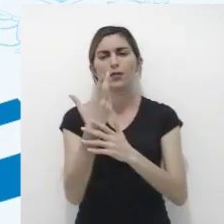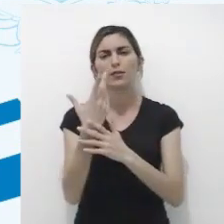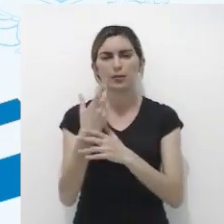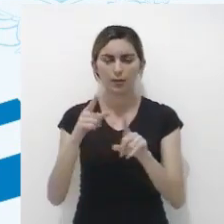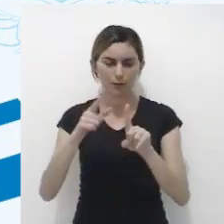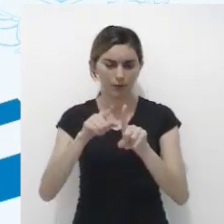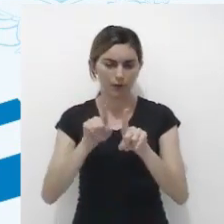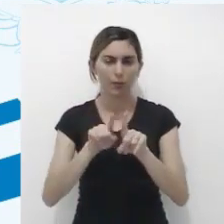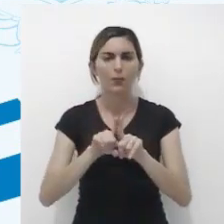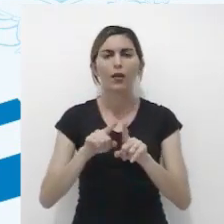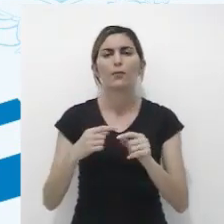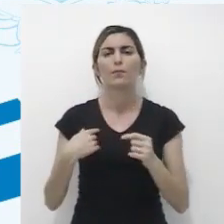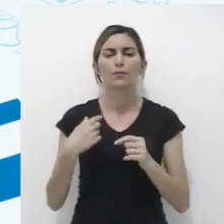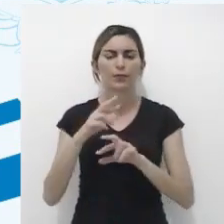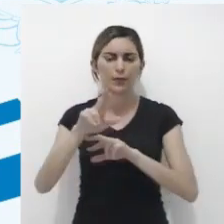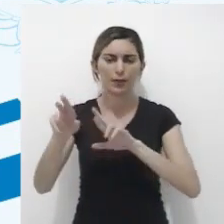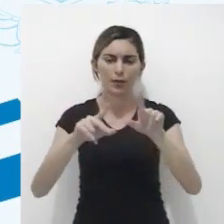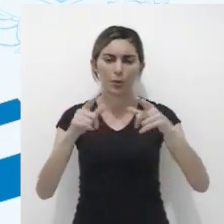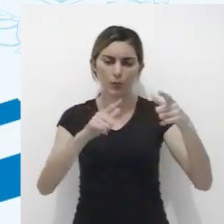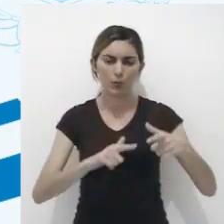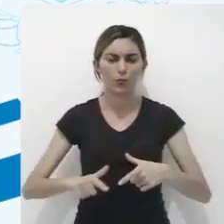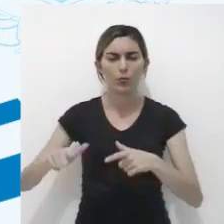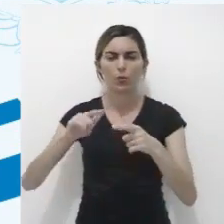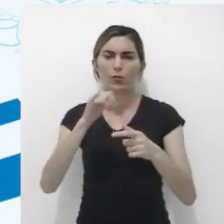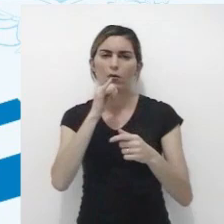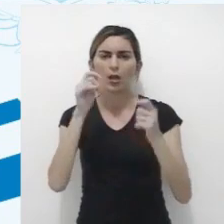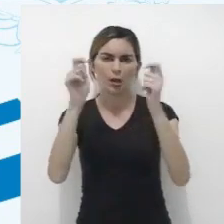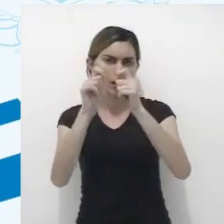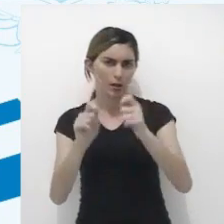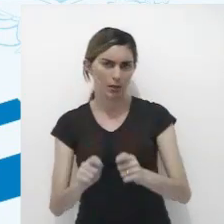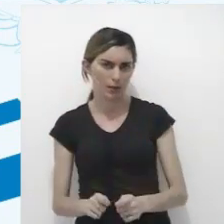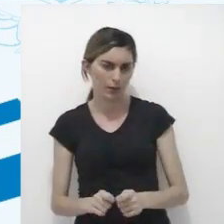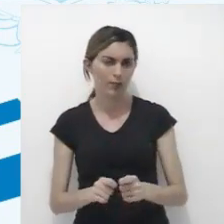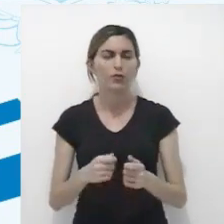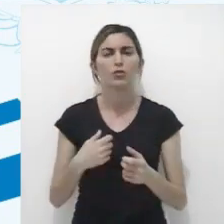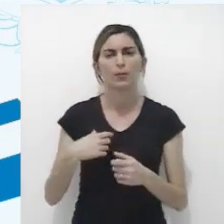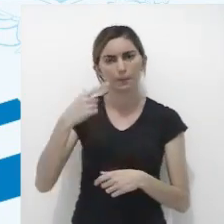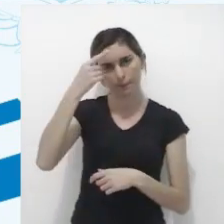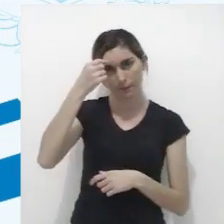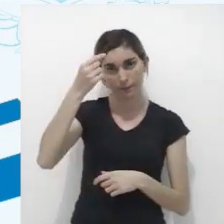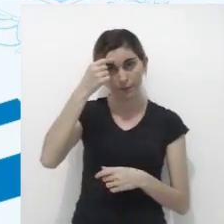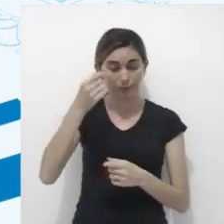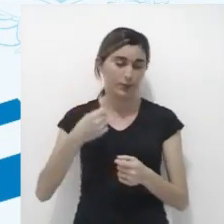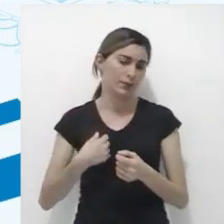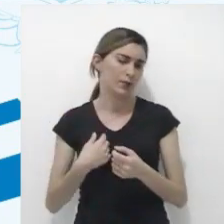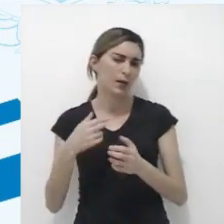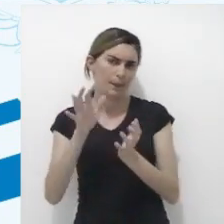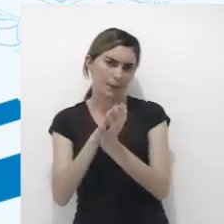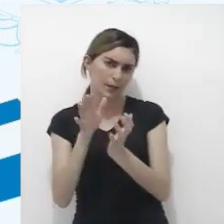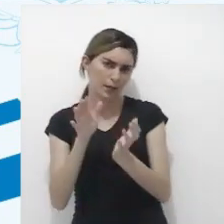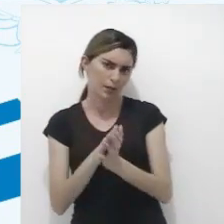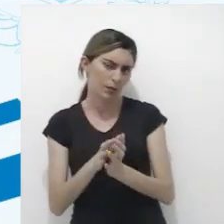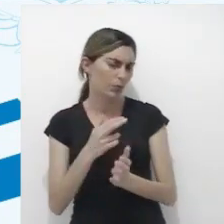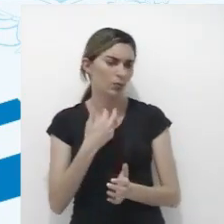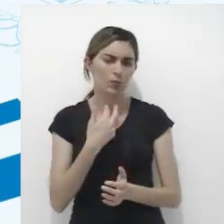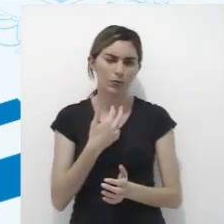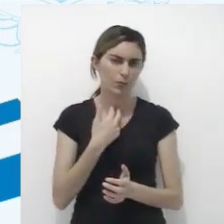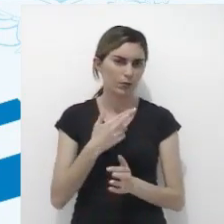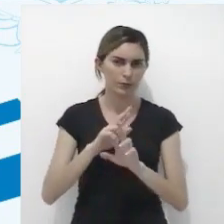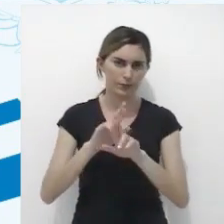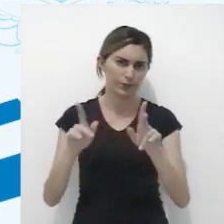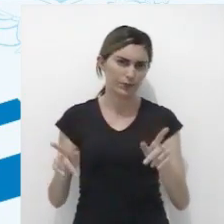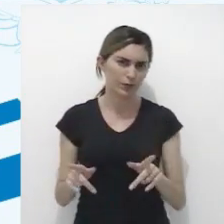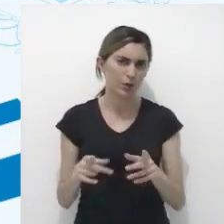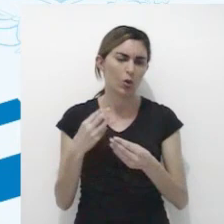criação, também foi explorada em diversos lugares por artistas de formações acadêmicas. E em Pernambuco, não poderia